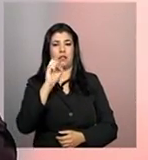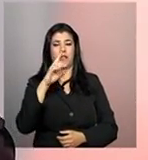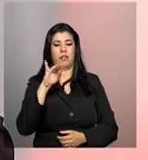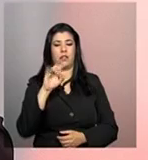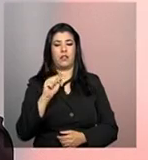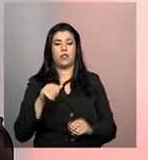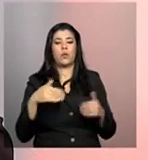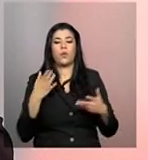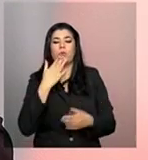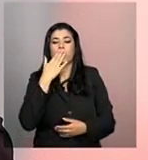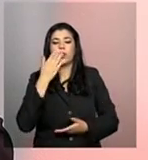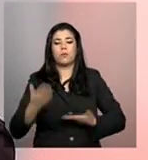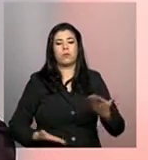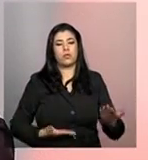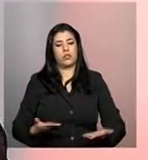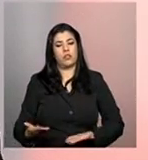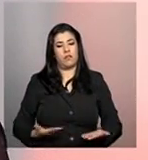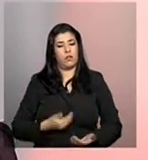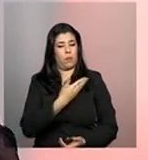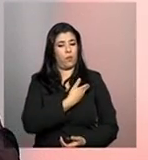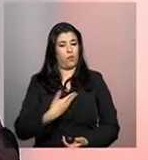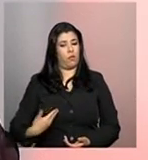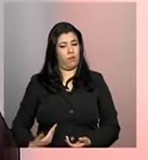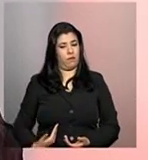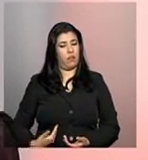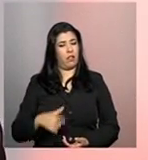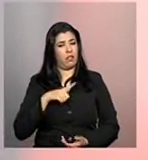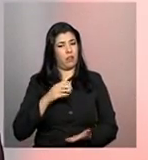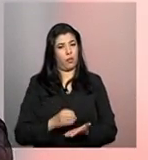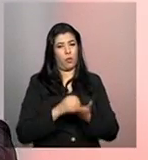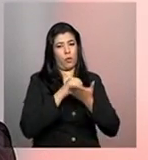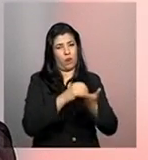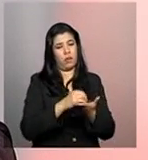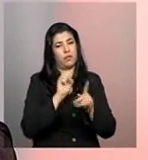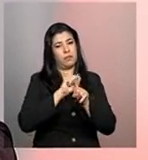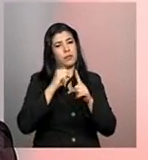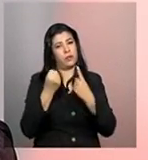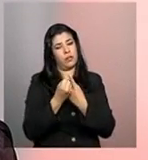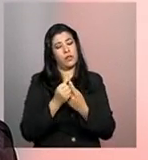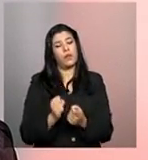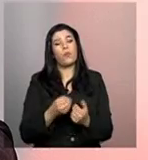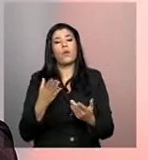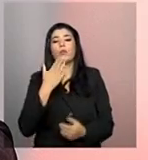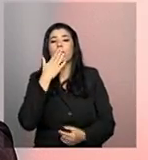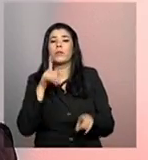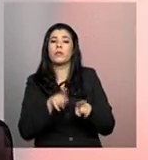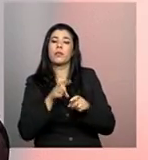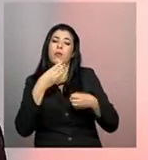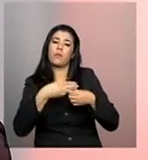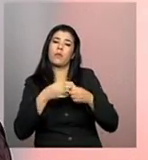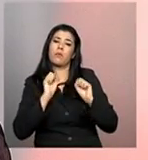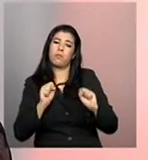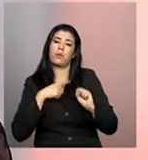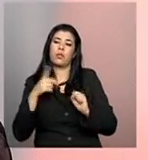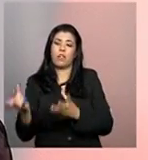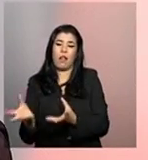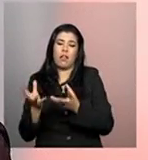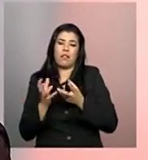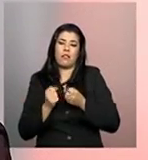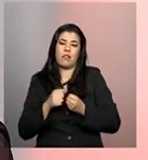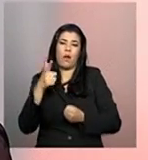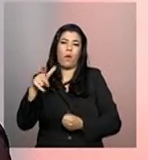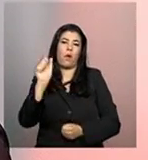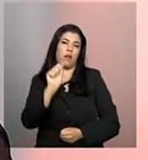ofertados diretamente pelo Poder Público e que serviços na Prefeitura o município pode contar com essa participação das entidades.